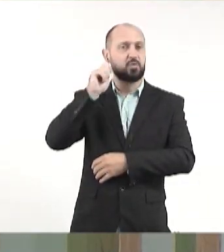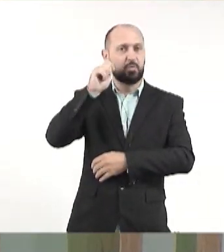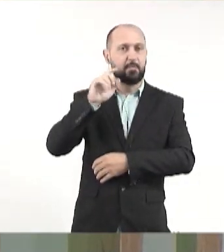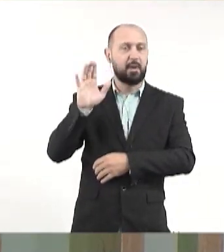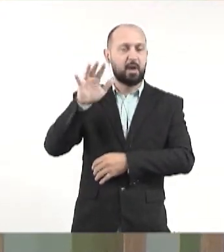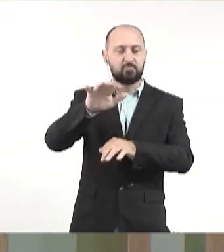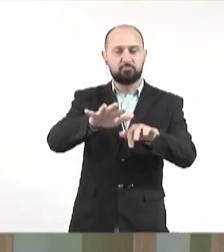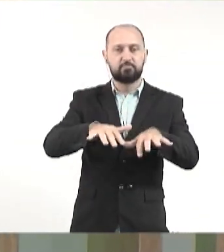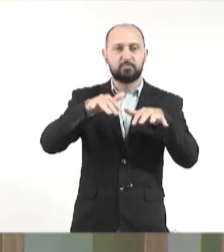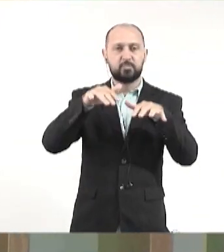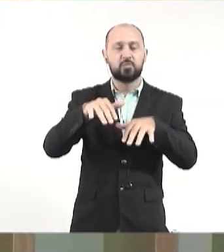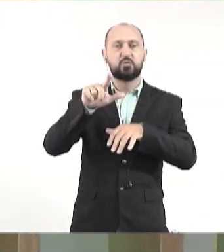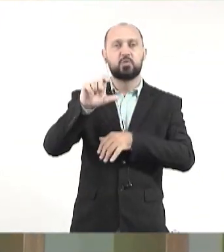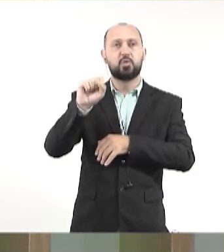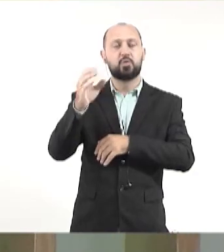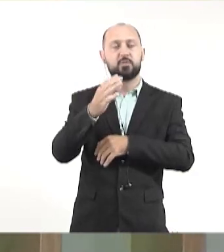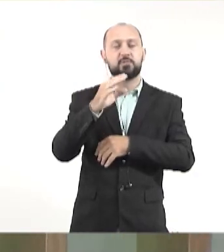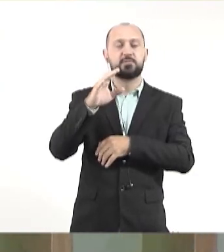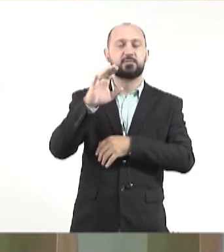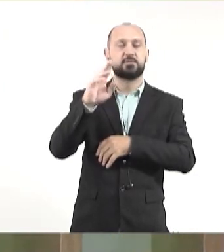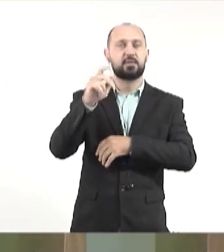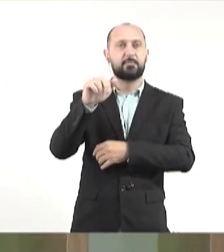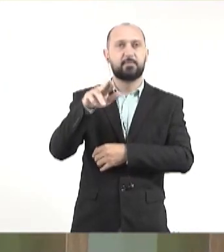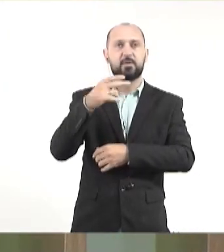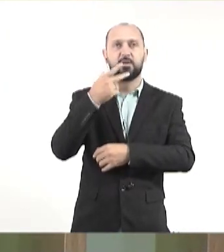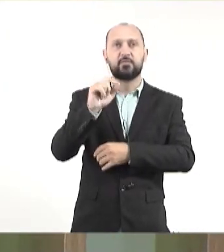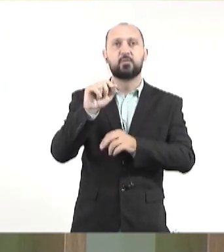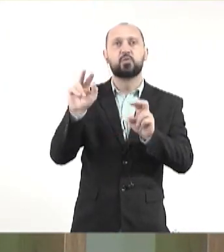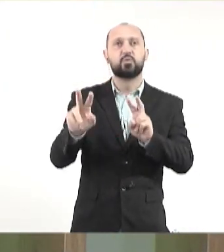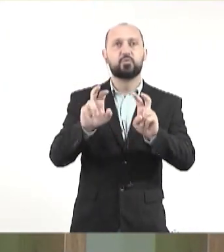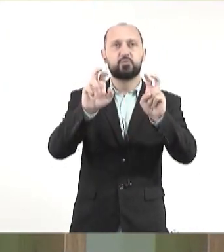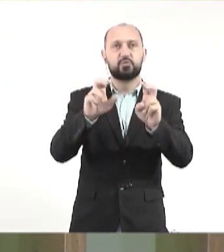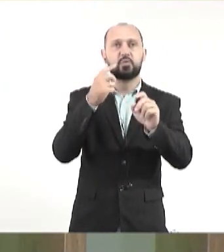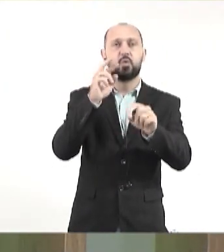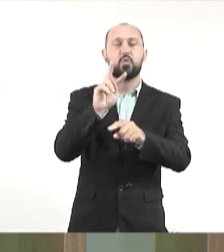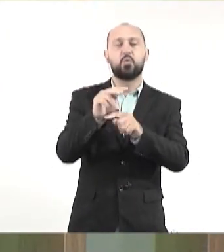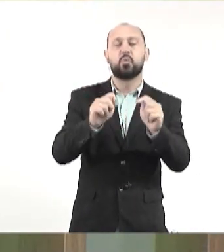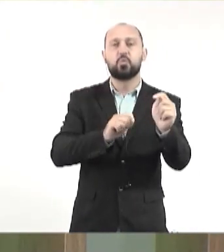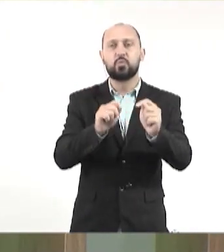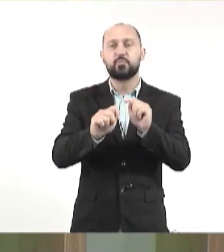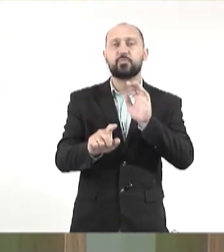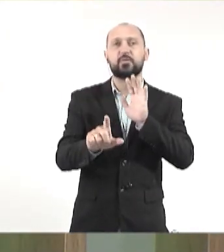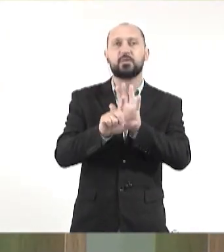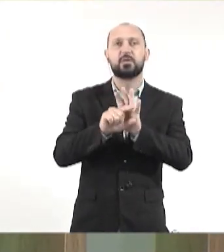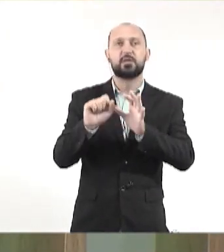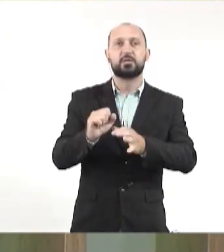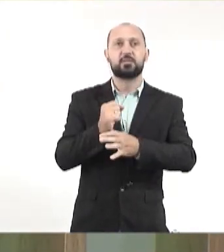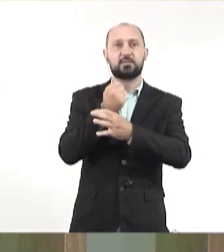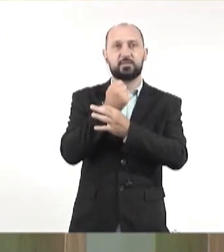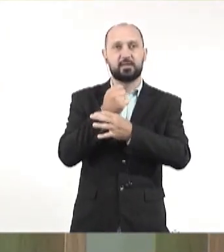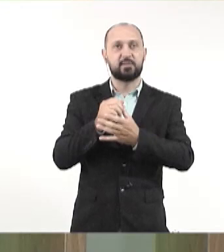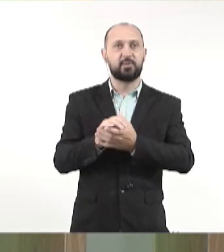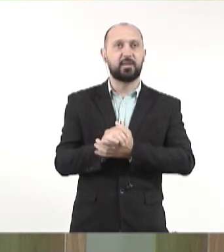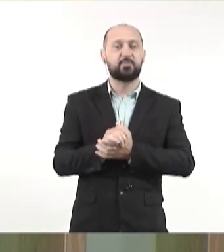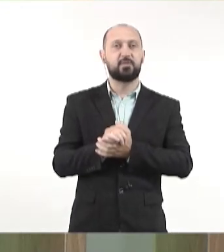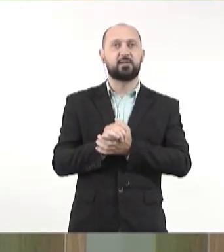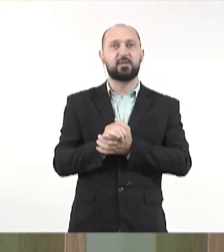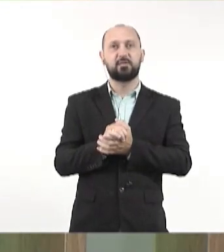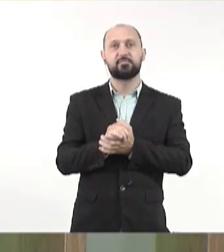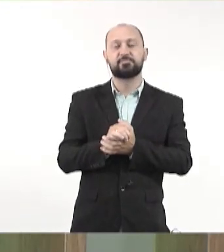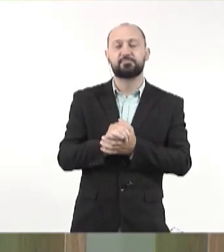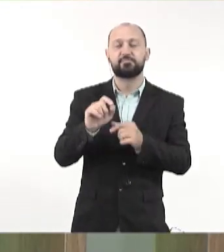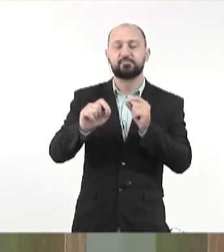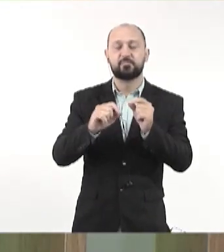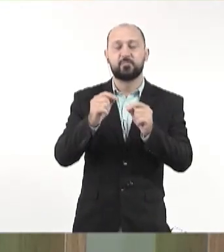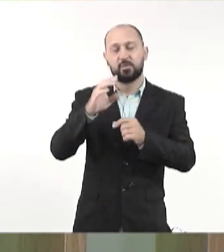no auditório, no Germano. E a nossa ideia, Tiago, você trouxe ali o título, né, Controle de Legalidade e Segurança Jurídica. São dois